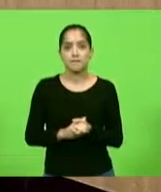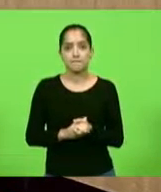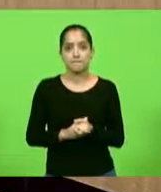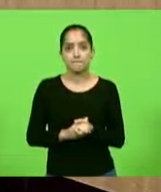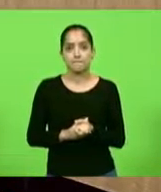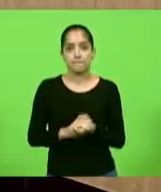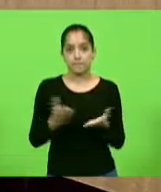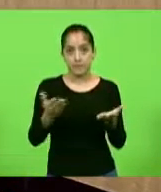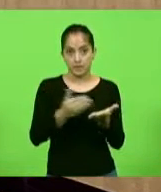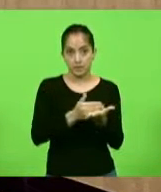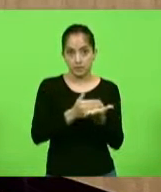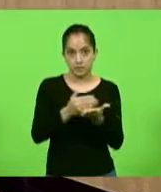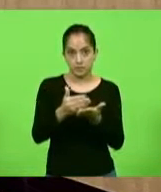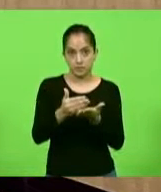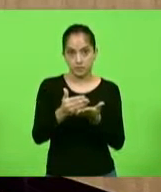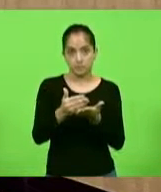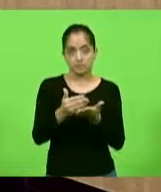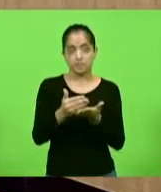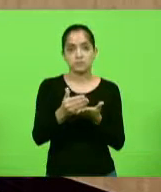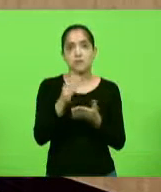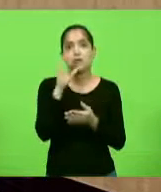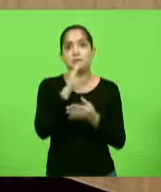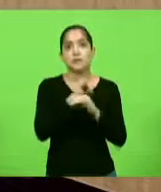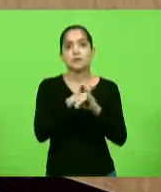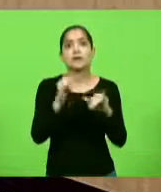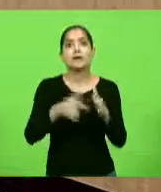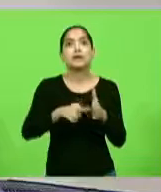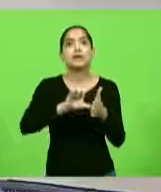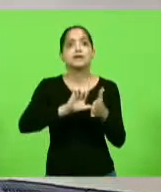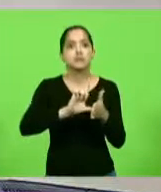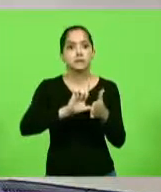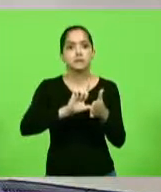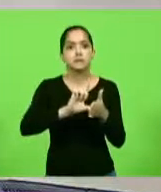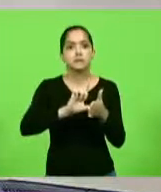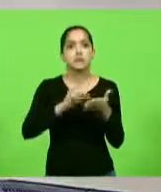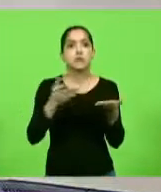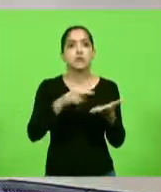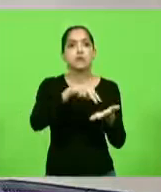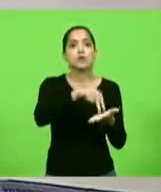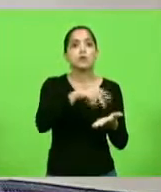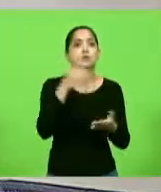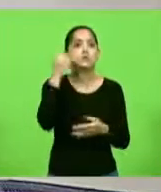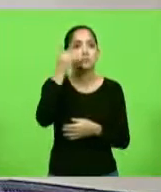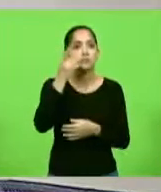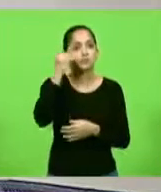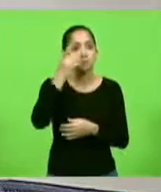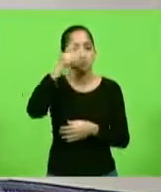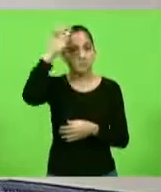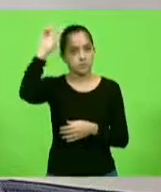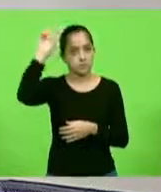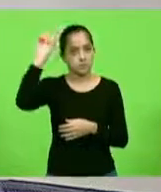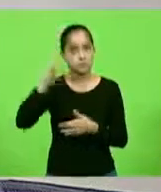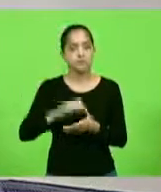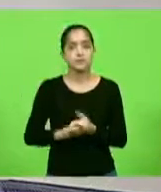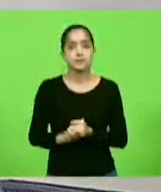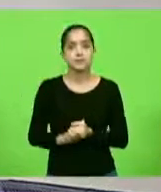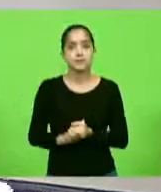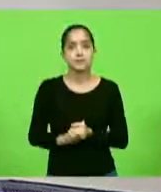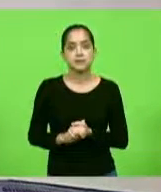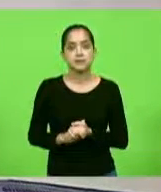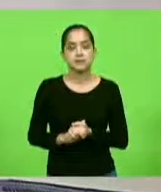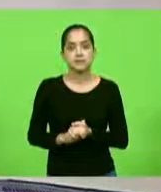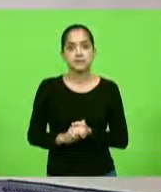Entraremos em breves comunicações, mas antes disso, quem usará a palavra será o Vicente Caropreso, deputado Vicente.